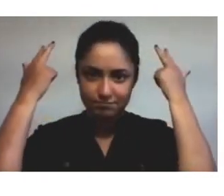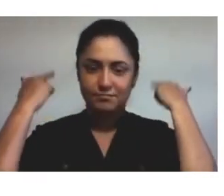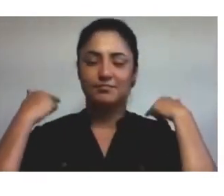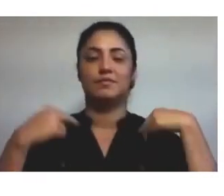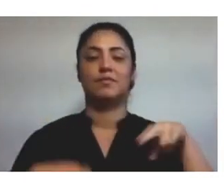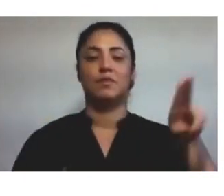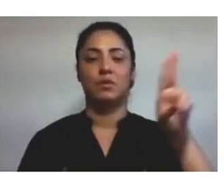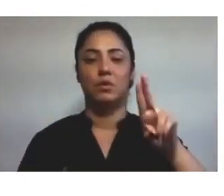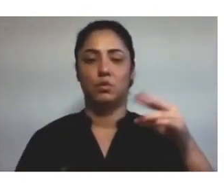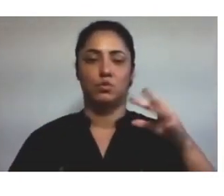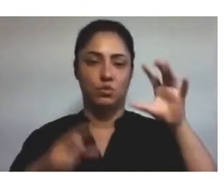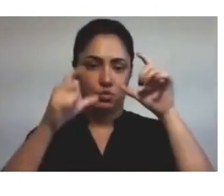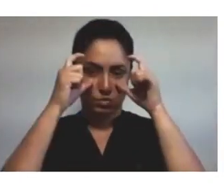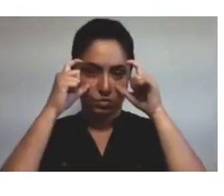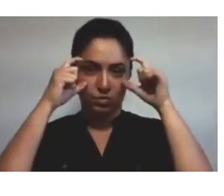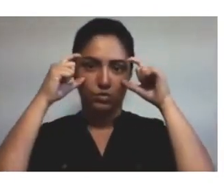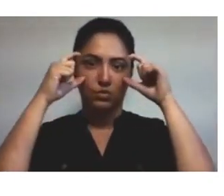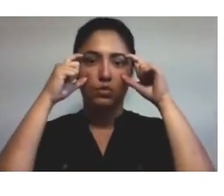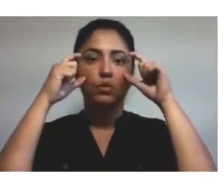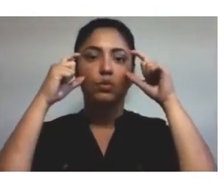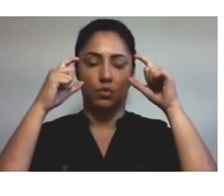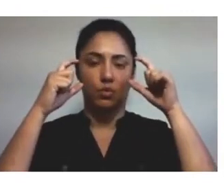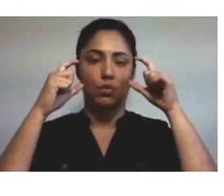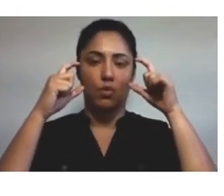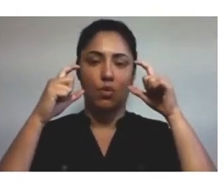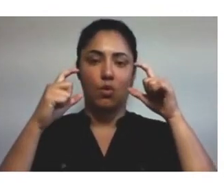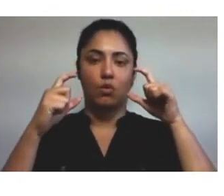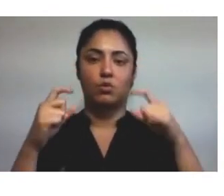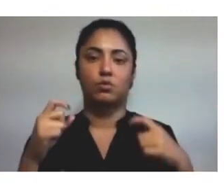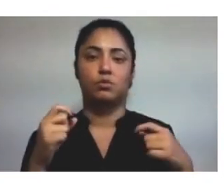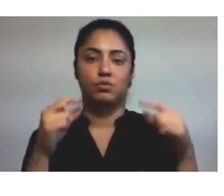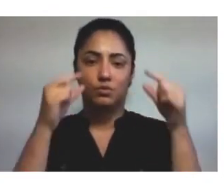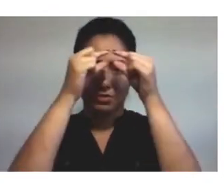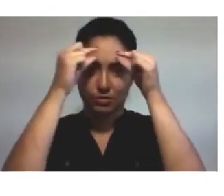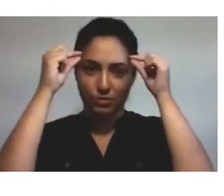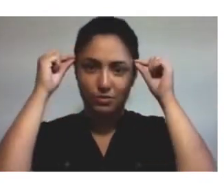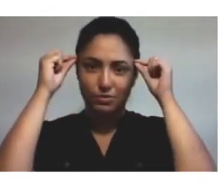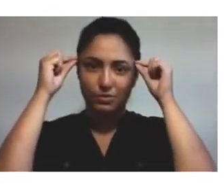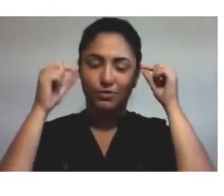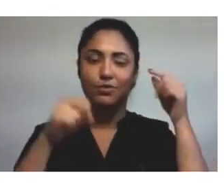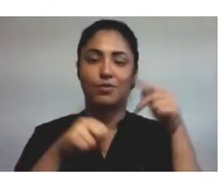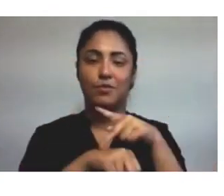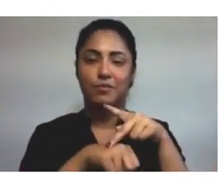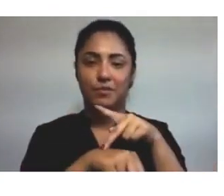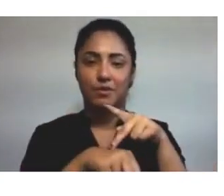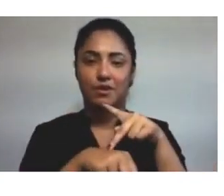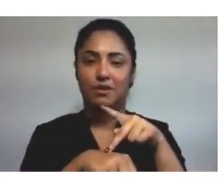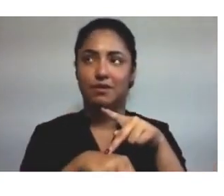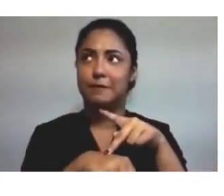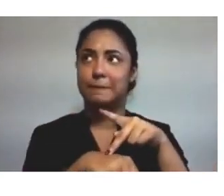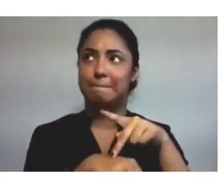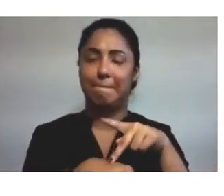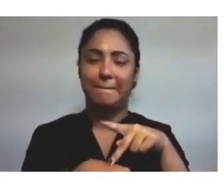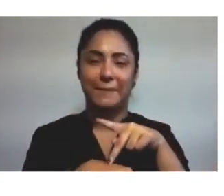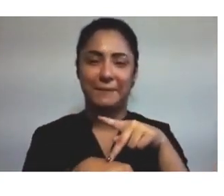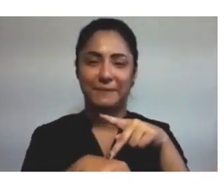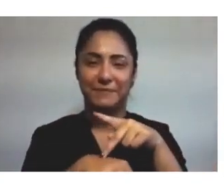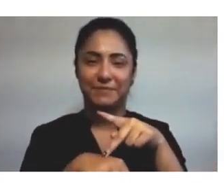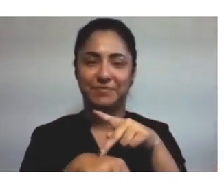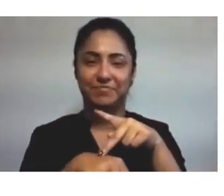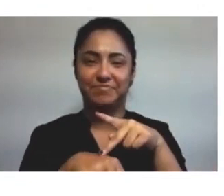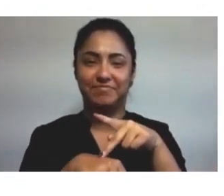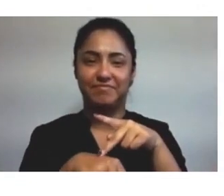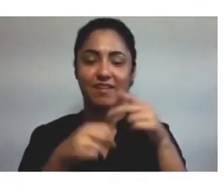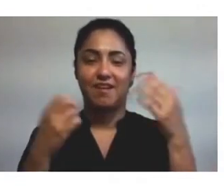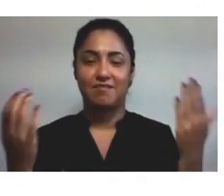utilizando óculos de graus com armação preta, camiseta preta e ao meu fundo